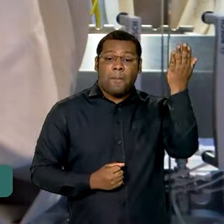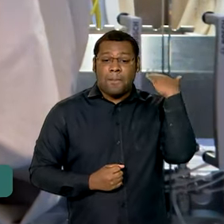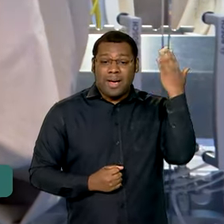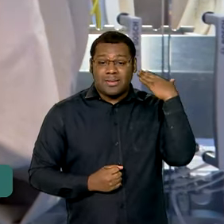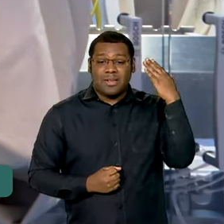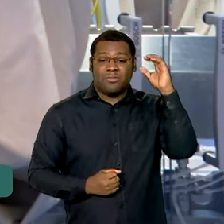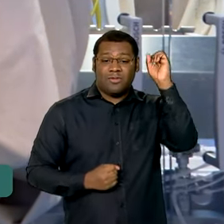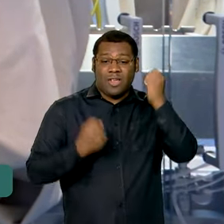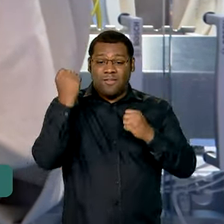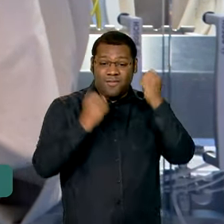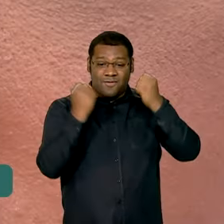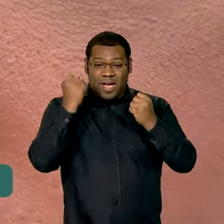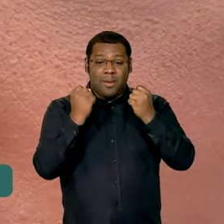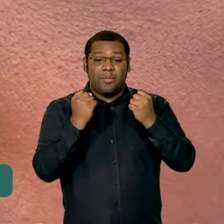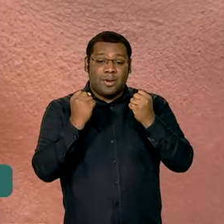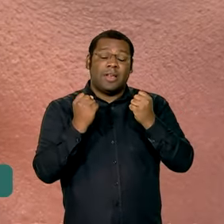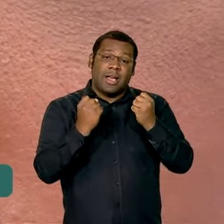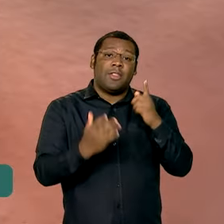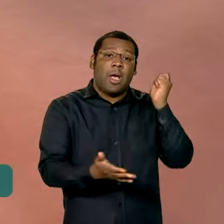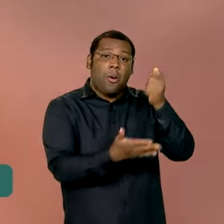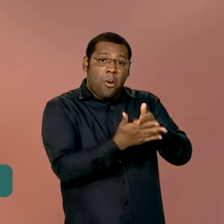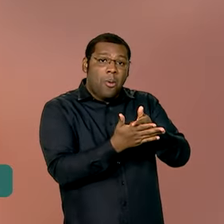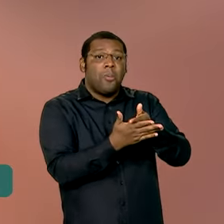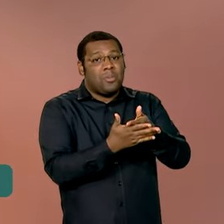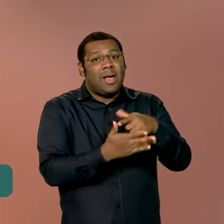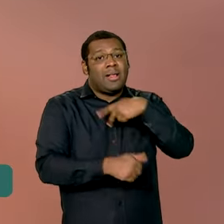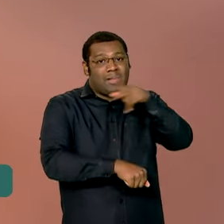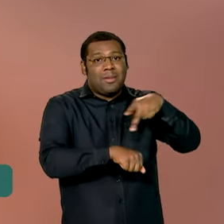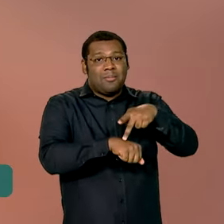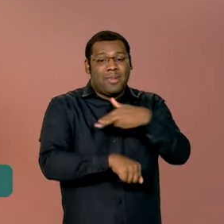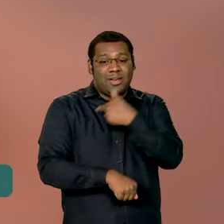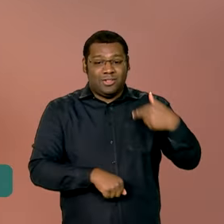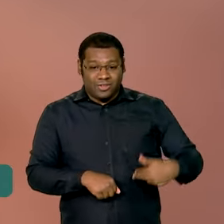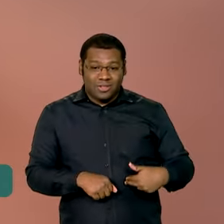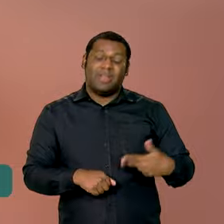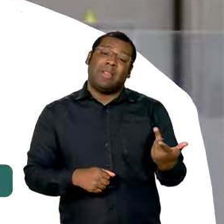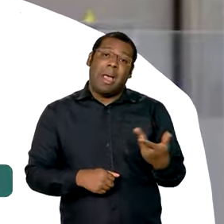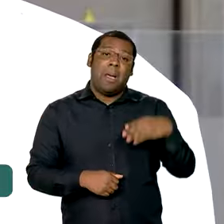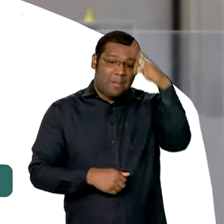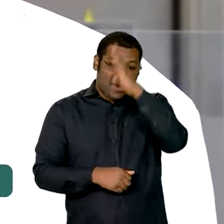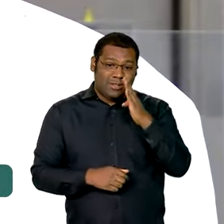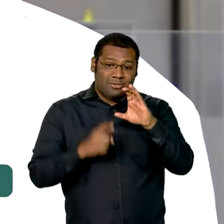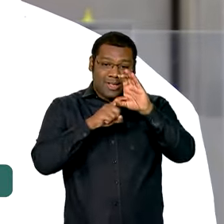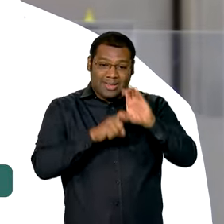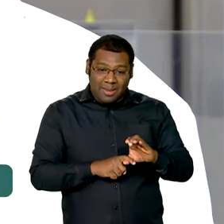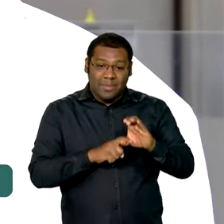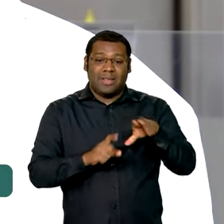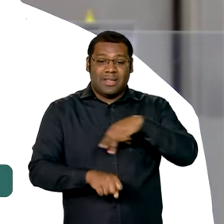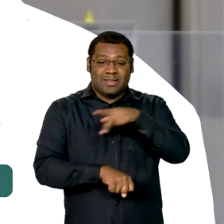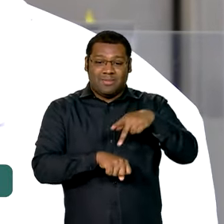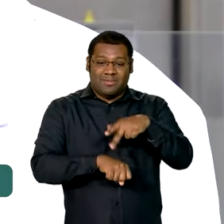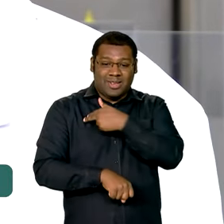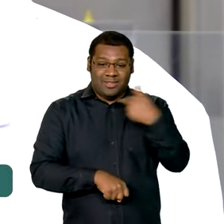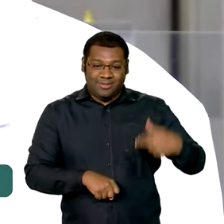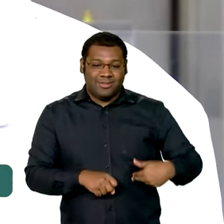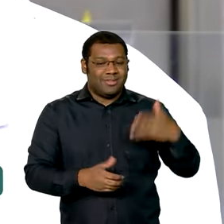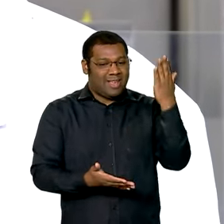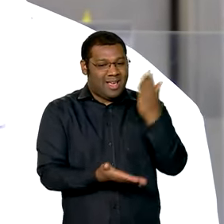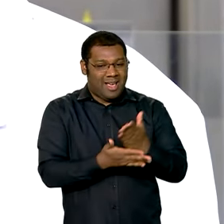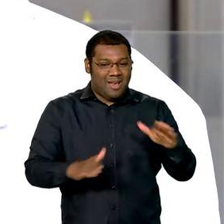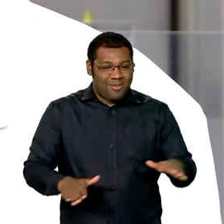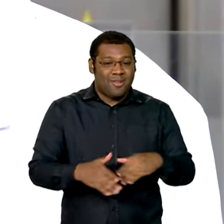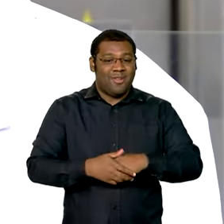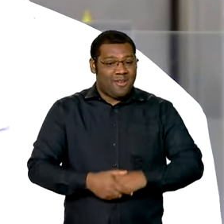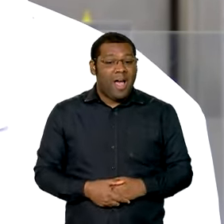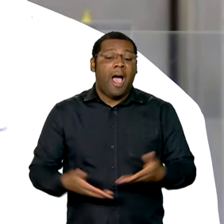exclusiva da China, e o Brasil dependia do mercado internacional. A partir desse ponto, com as matérias primas aprovadas,